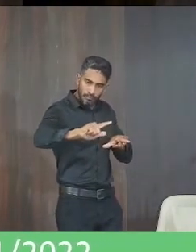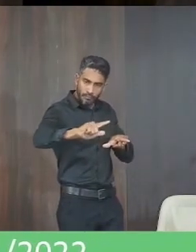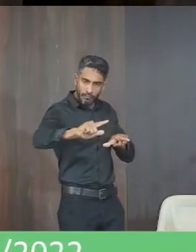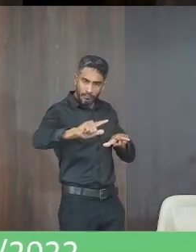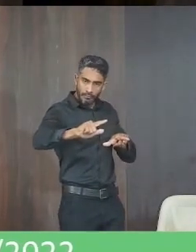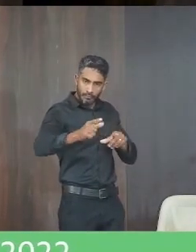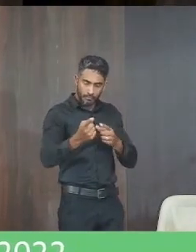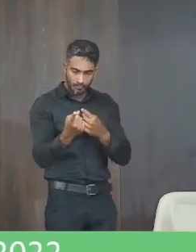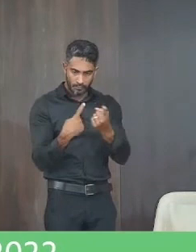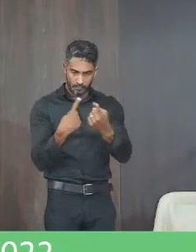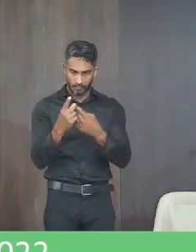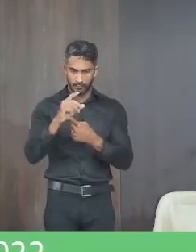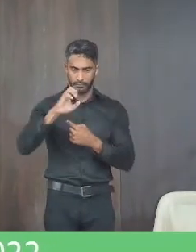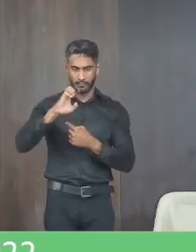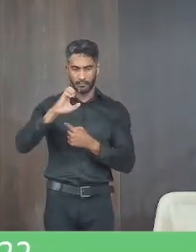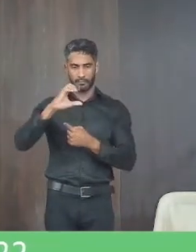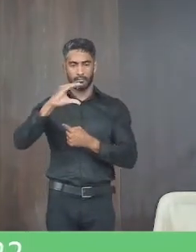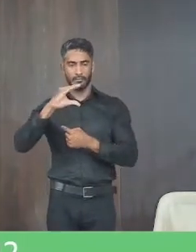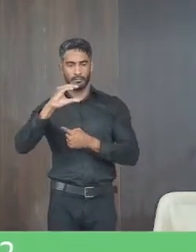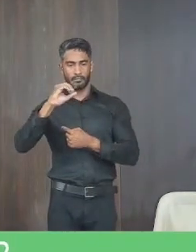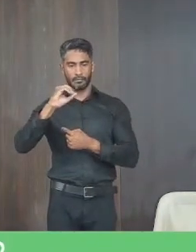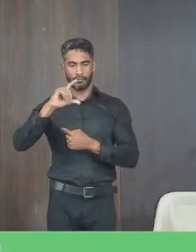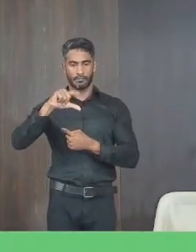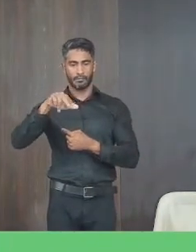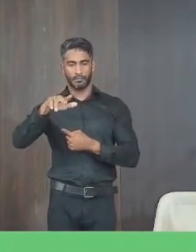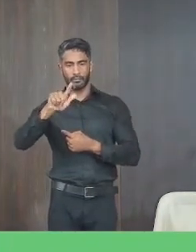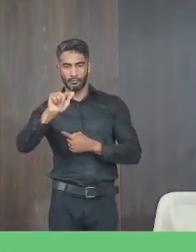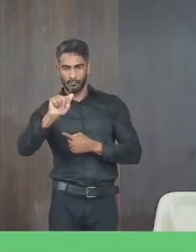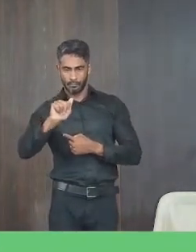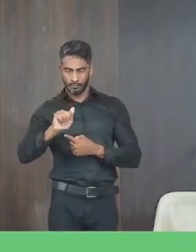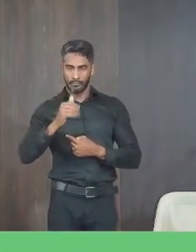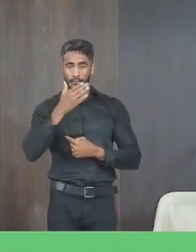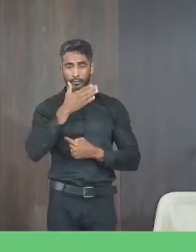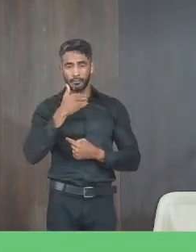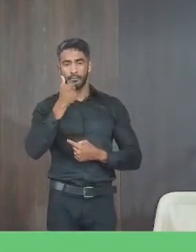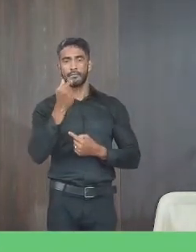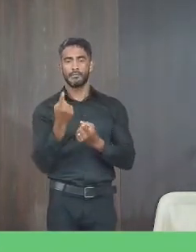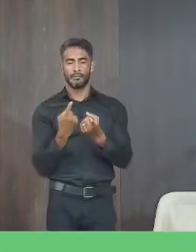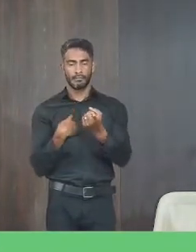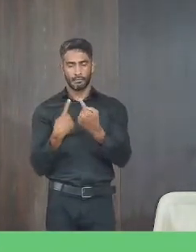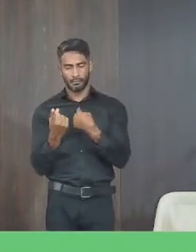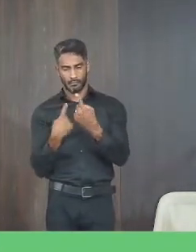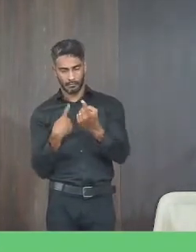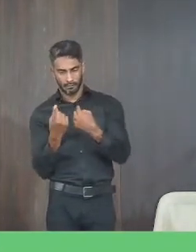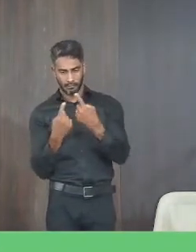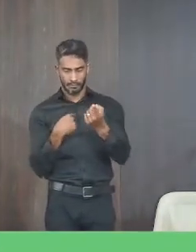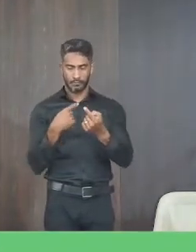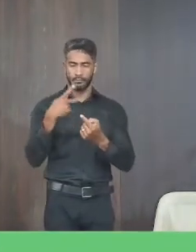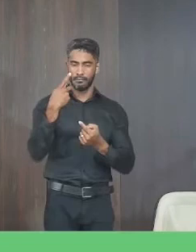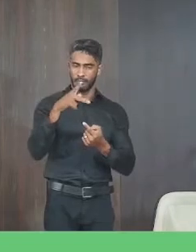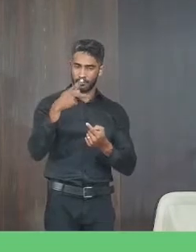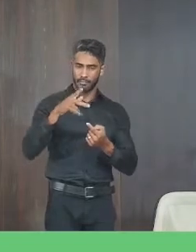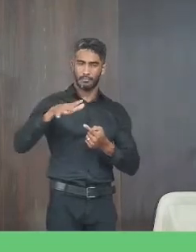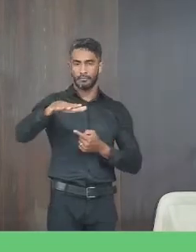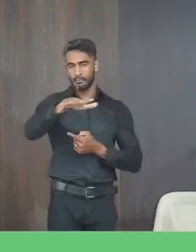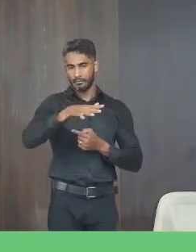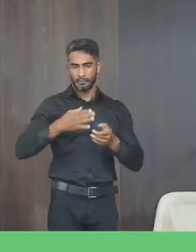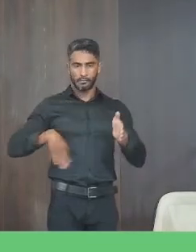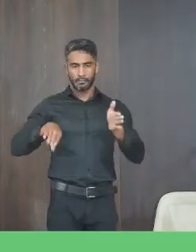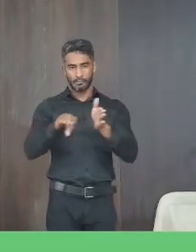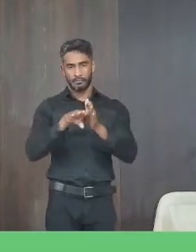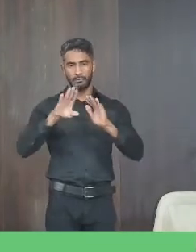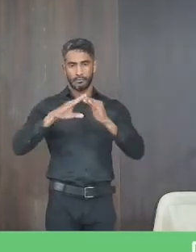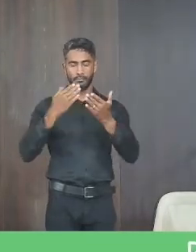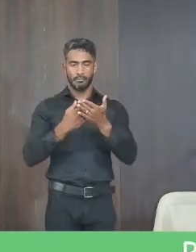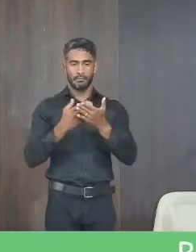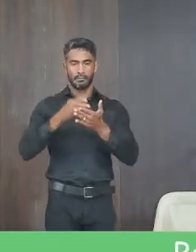da avenida ecológica entre as ruas Goiás e rua Pará melhorando assim o deslocamento de transeuntes até a escola d'alvo